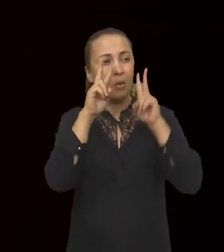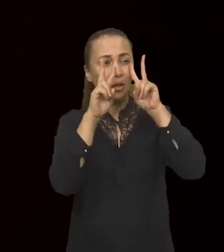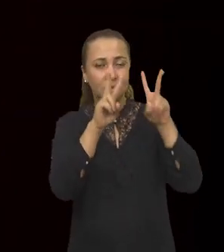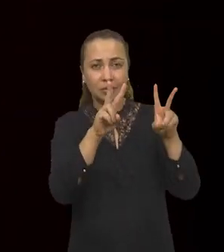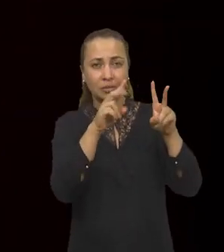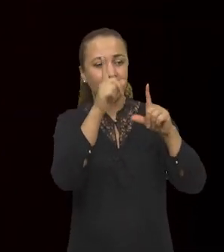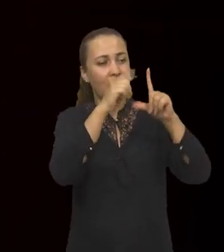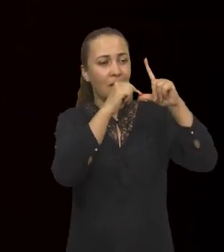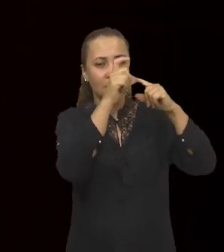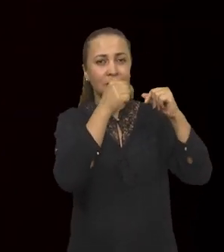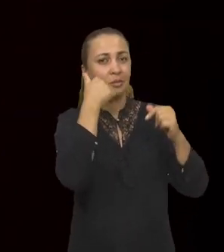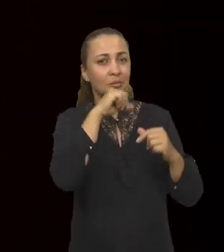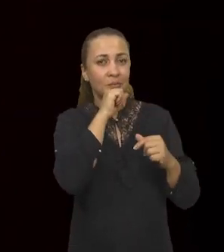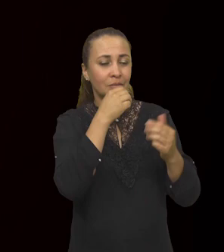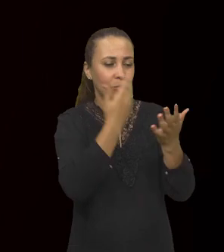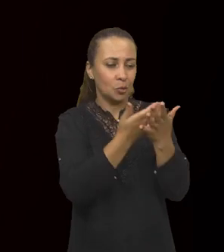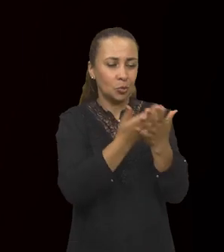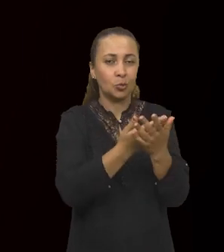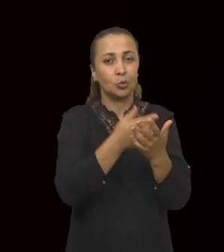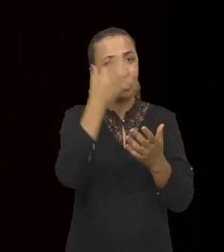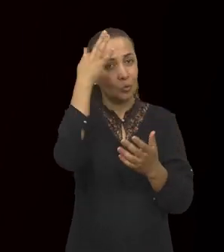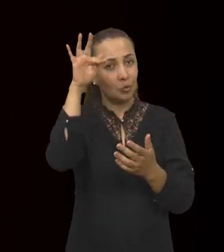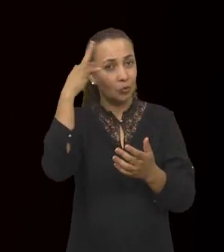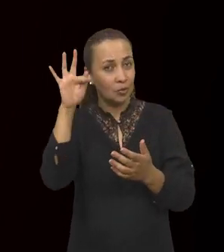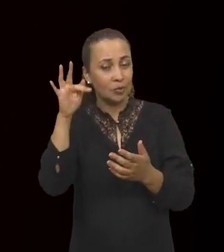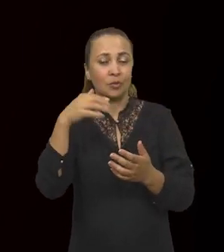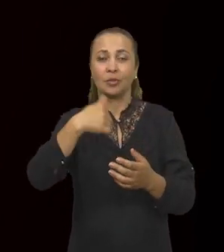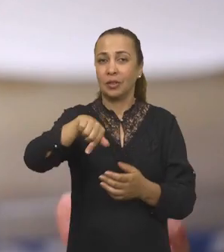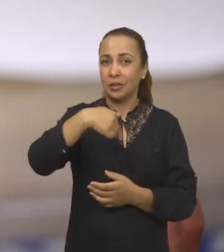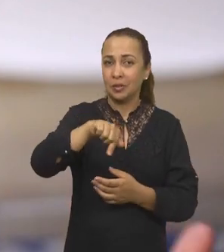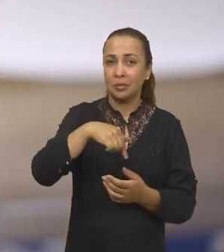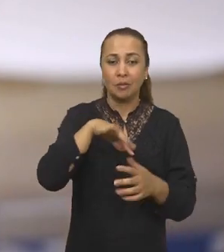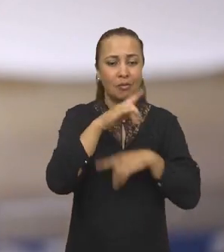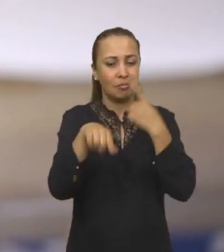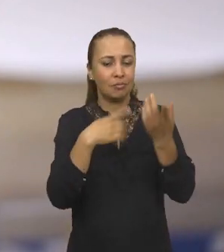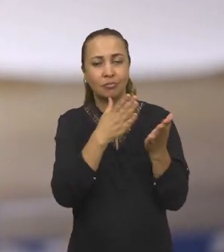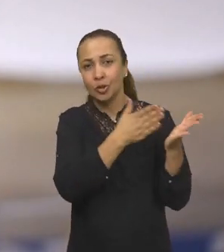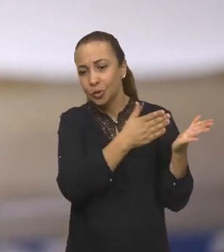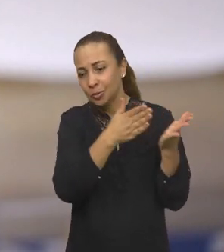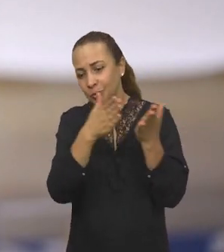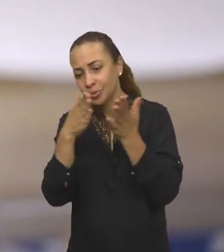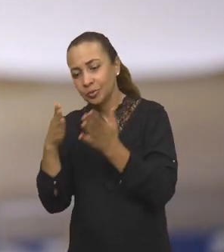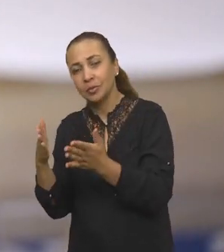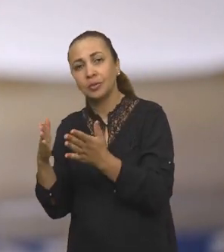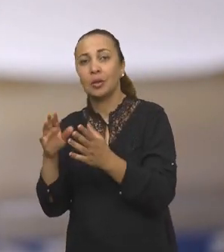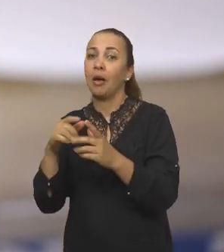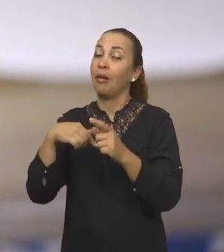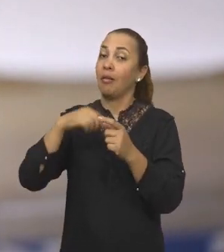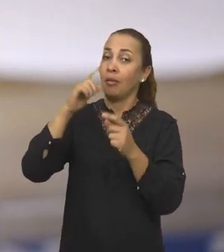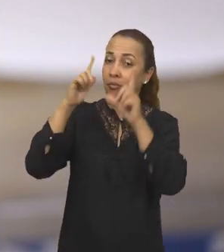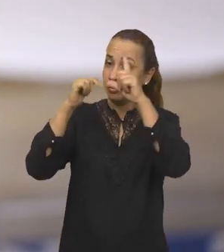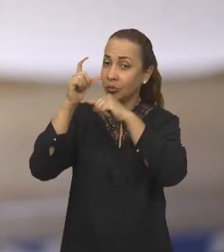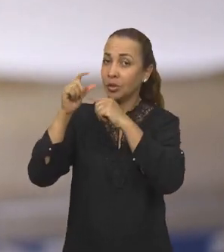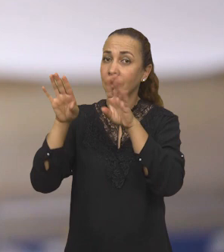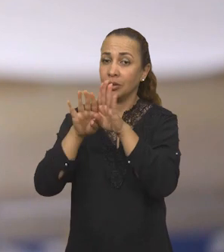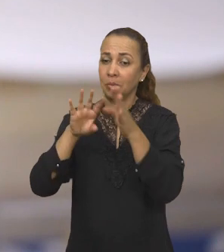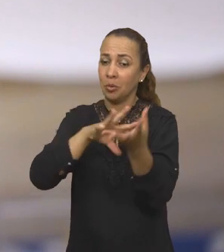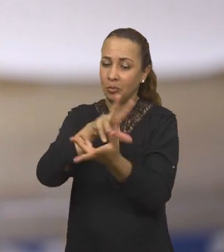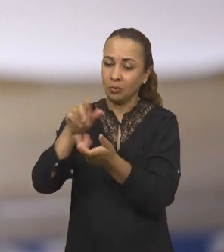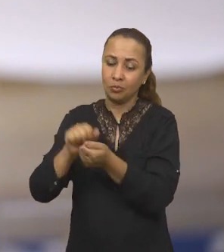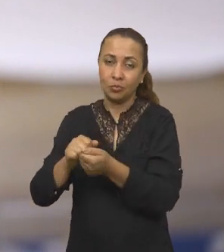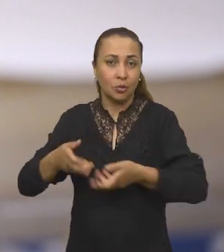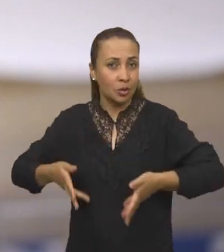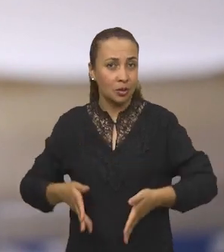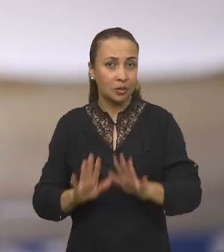estrelas-mães, a gente faz esse estudo físico e químico dessas estrelas-mães e a gente parte do pressuposto que tanto a estrela quanto o planeta, eles